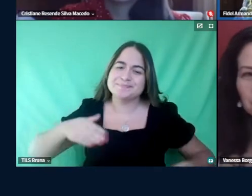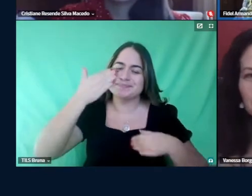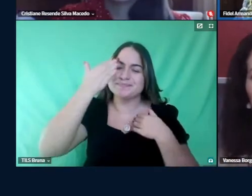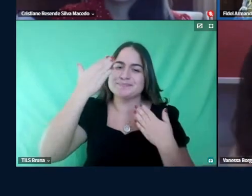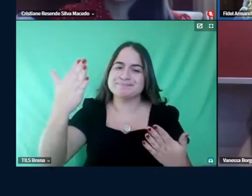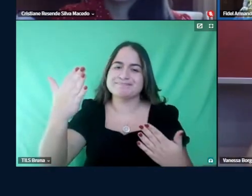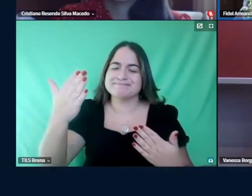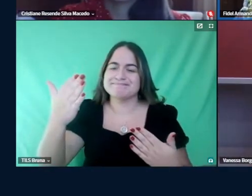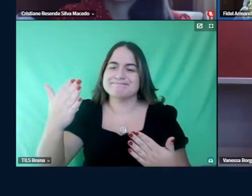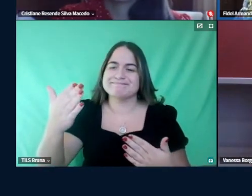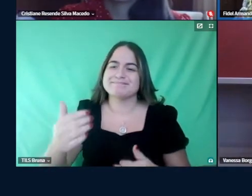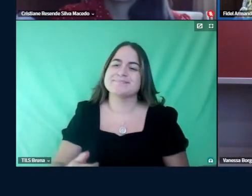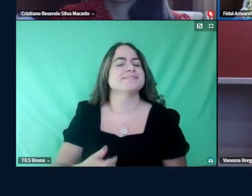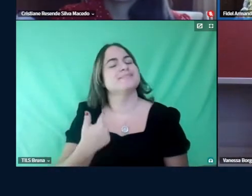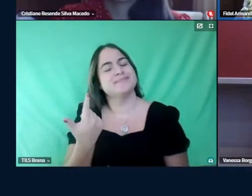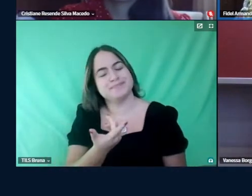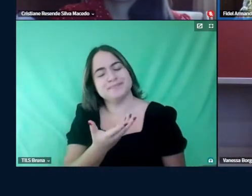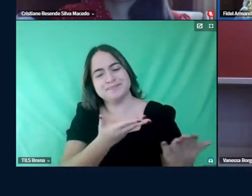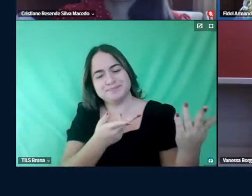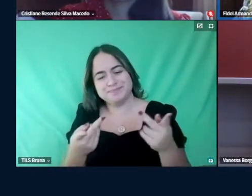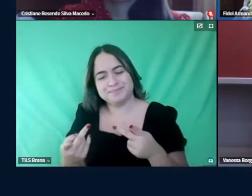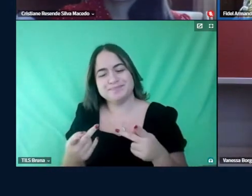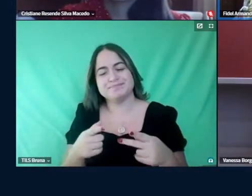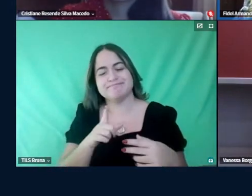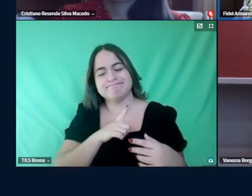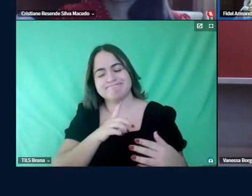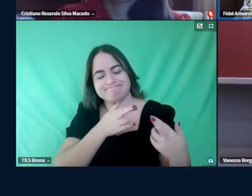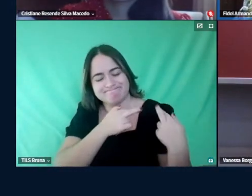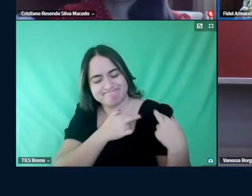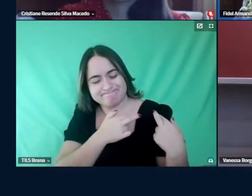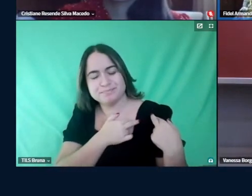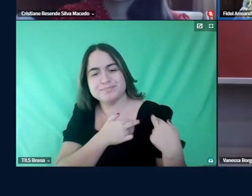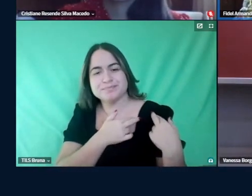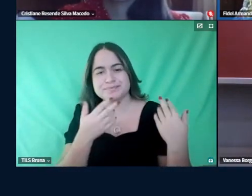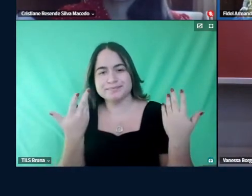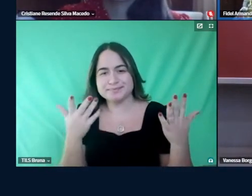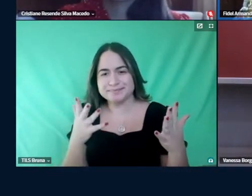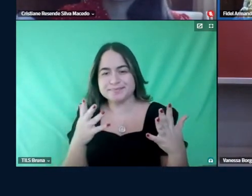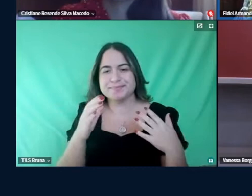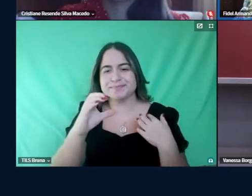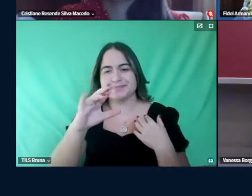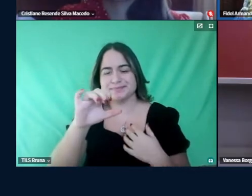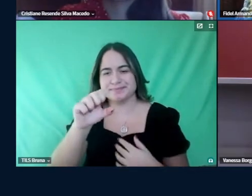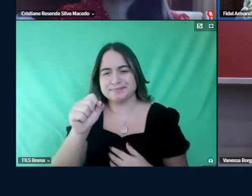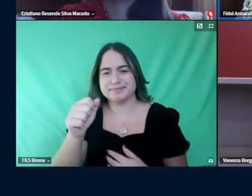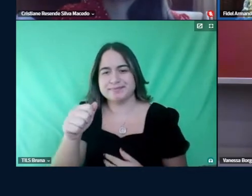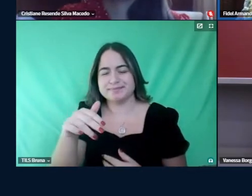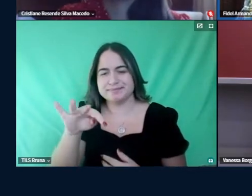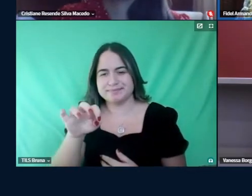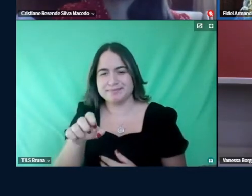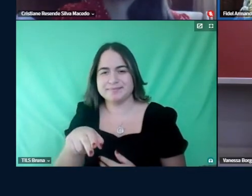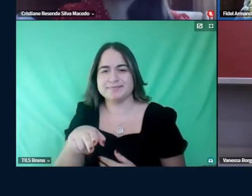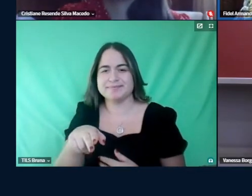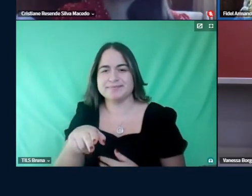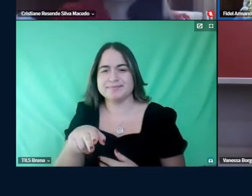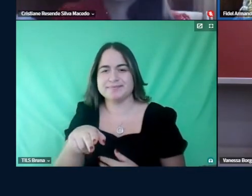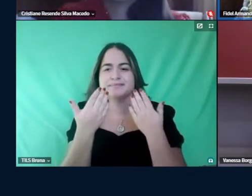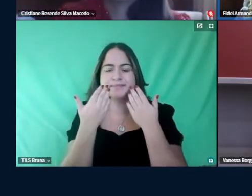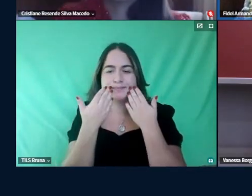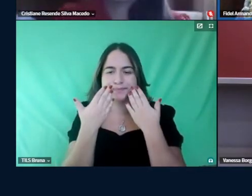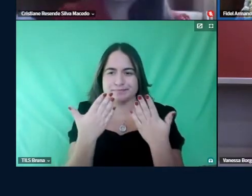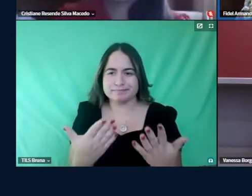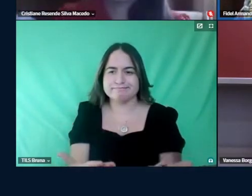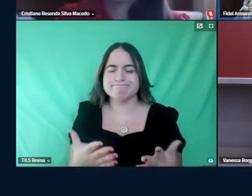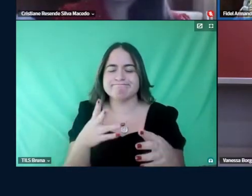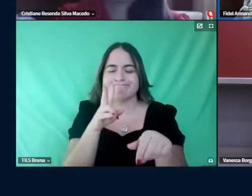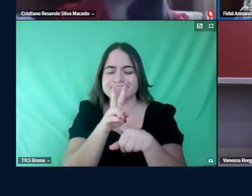agradeço primeiramente pelo convite honroso, cumprimento a Cristiane pela dissertação tão cuidadosa, tão linda que ela